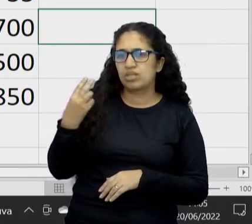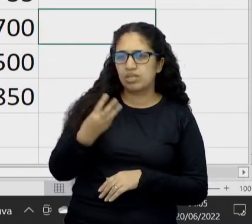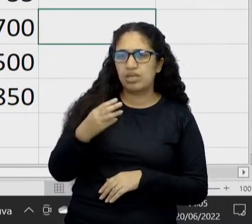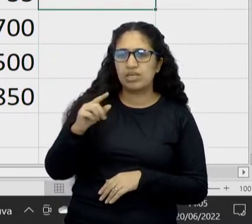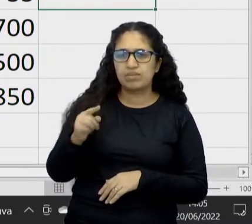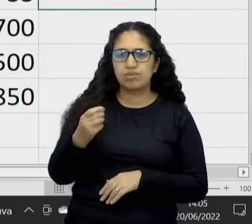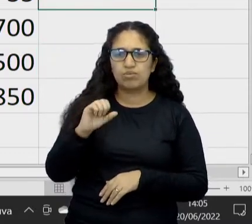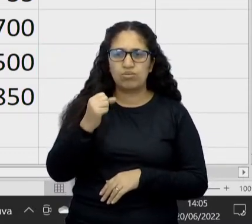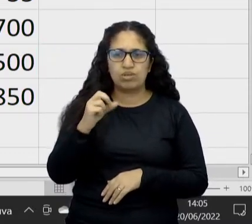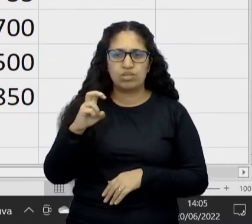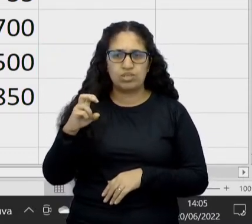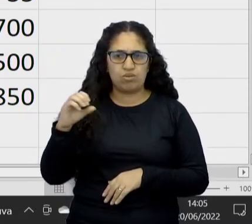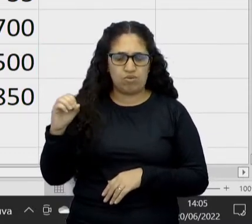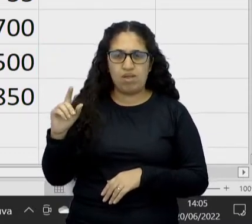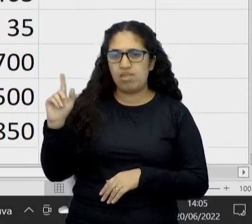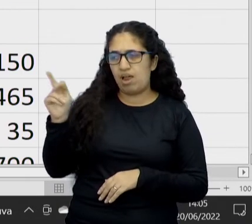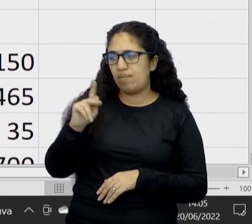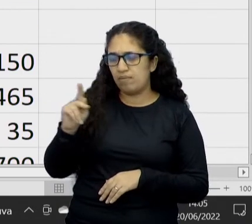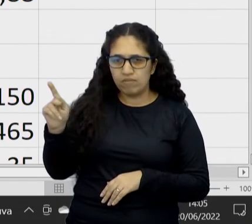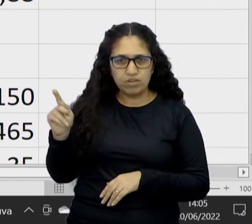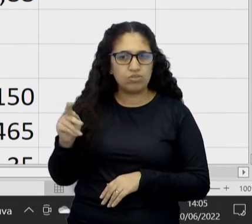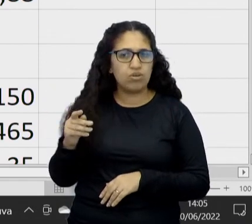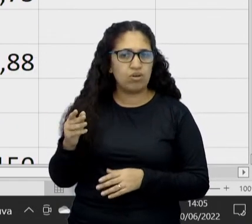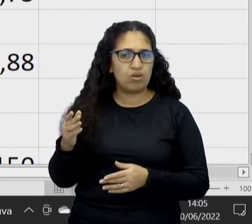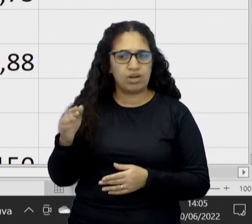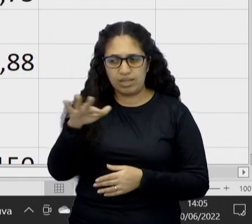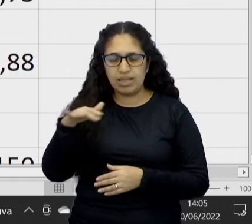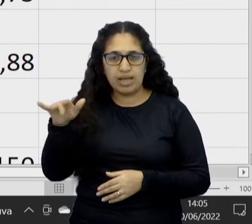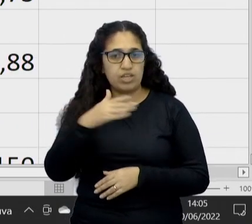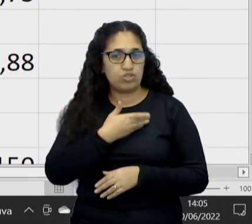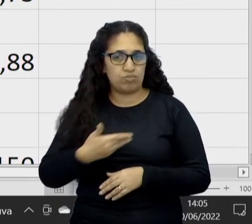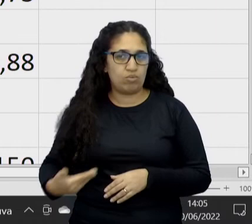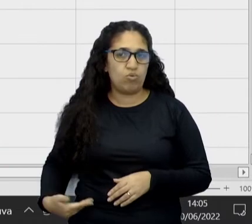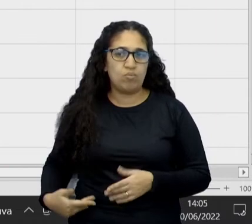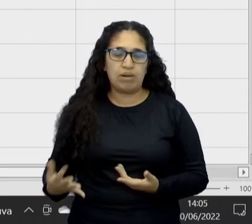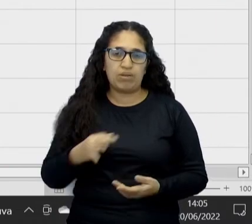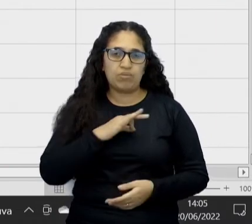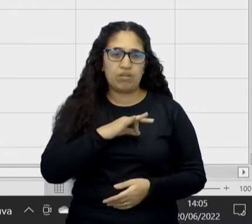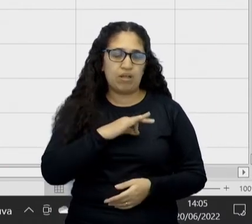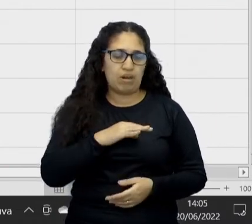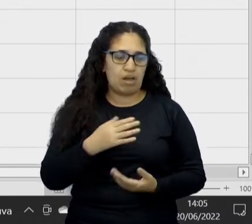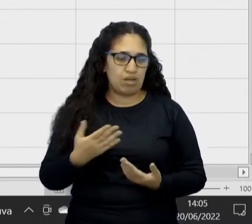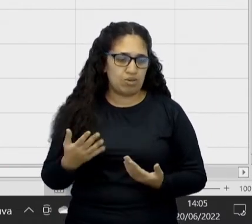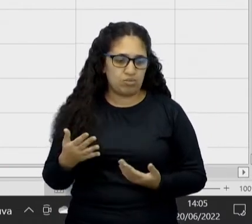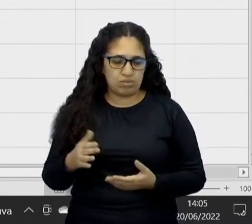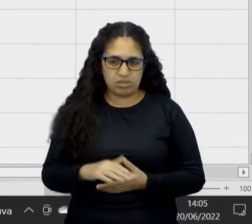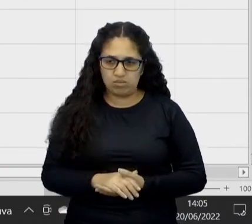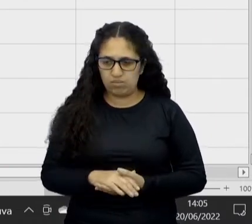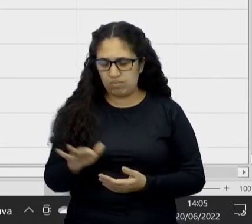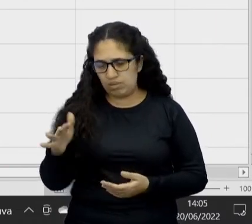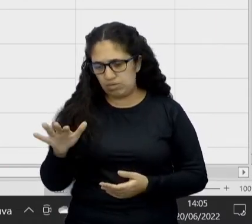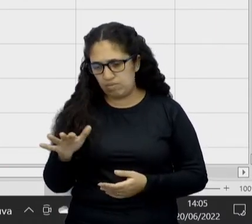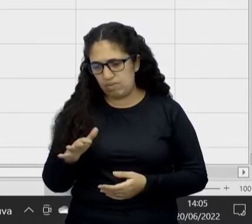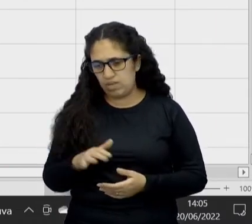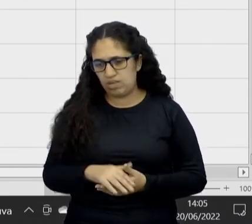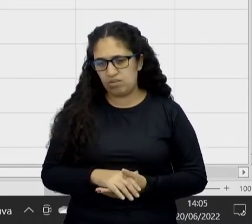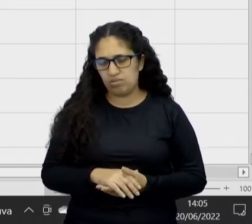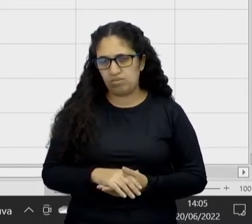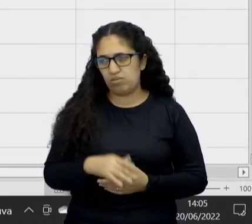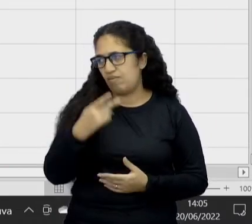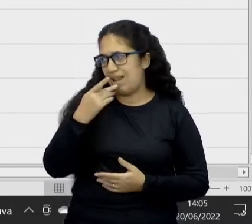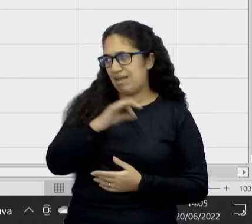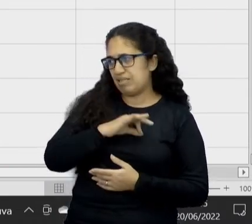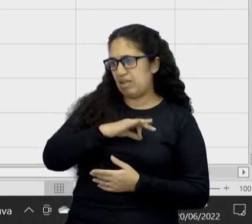lembrando que é uma professora aí da rede pública, que ganha em média aí, a gente também não tá aqui pra, né, falar